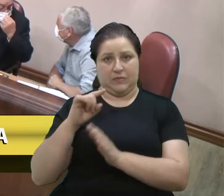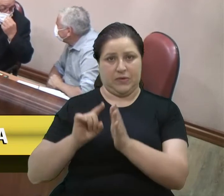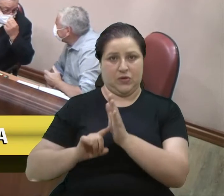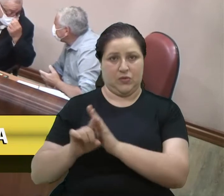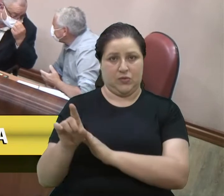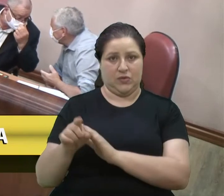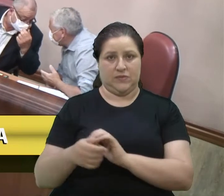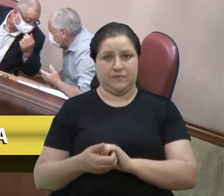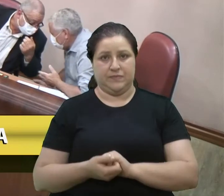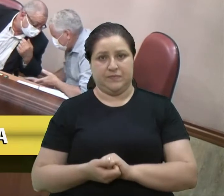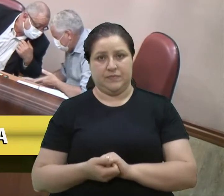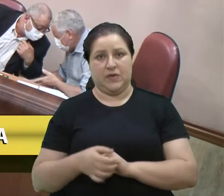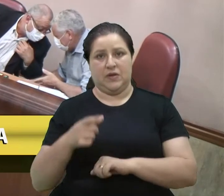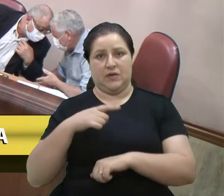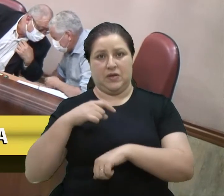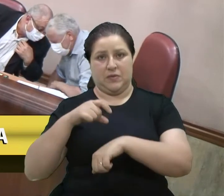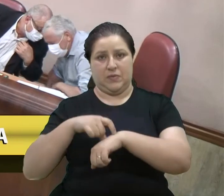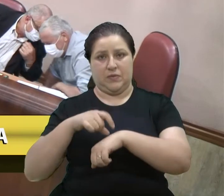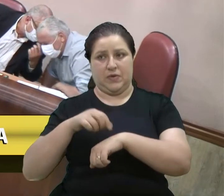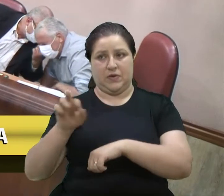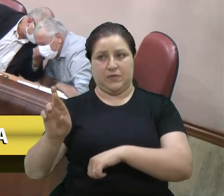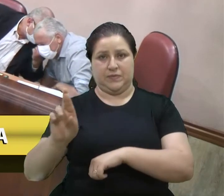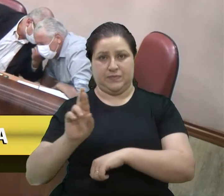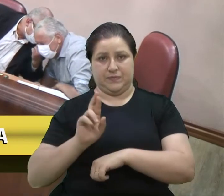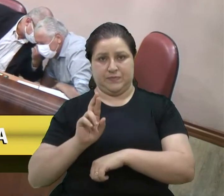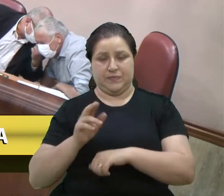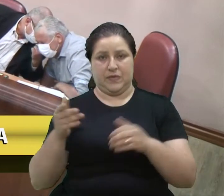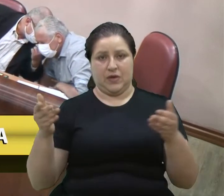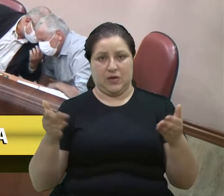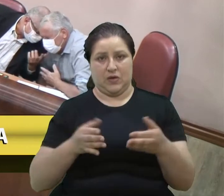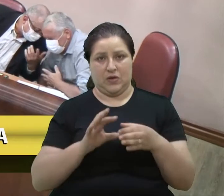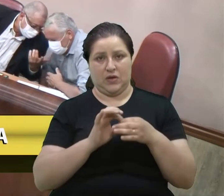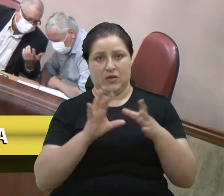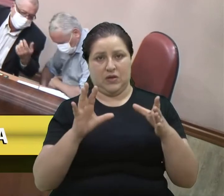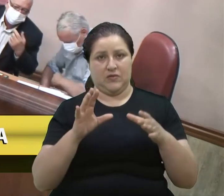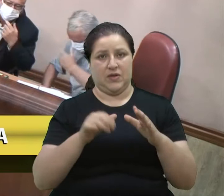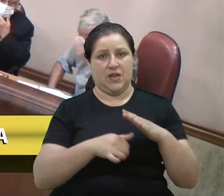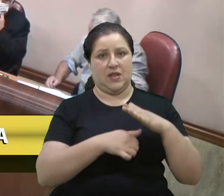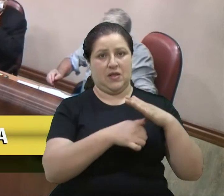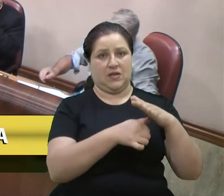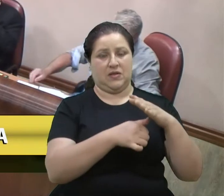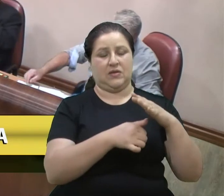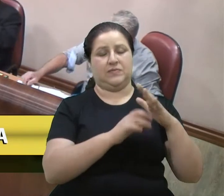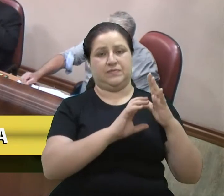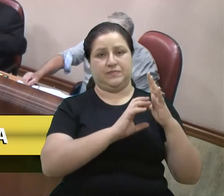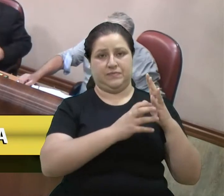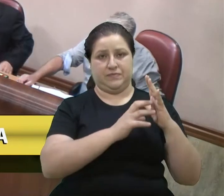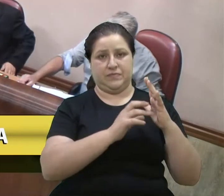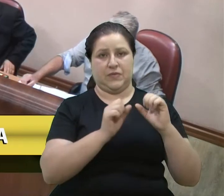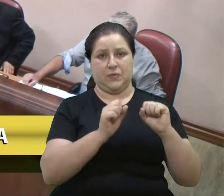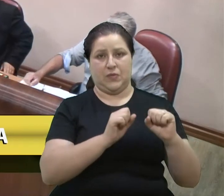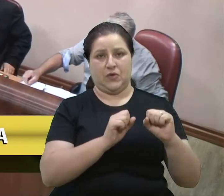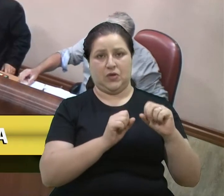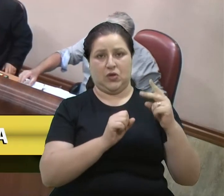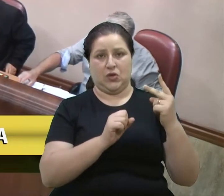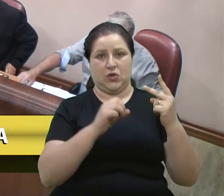aí tem um momento da réplica. então a palavra está à disposição dos líderes pelo tempo de dois minutos,